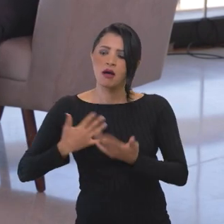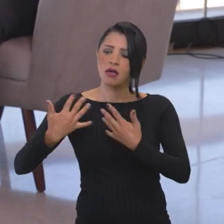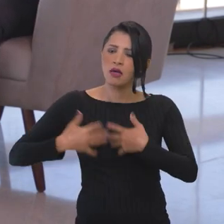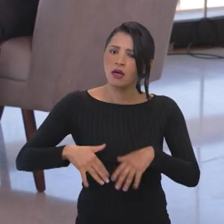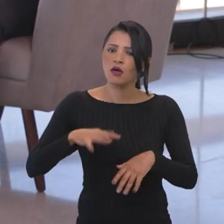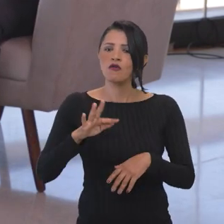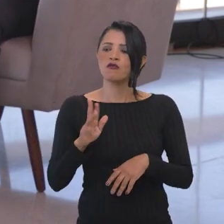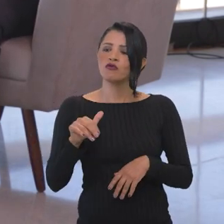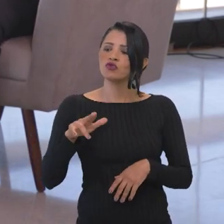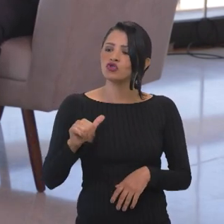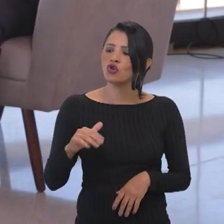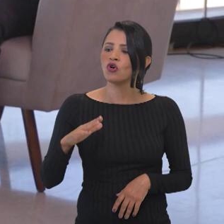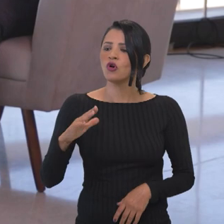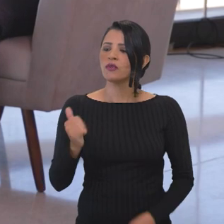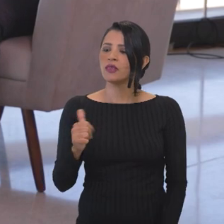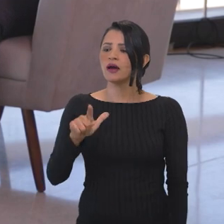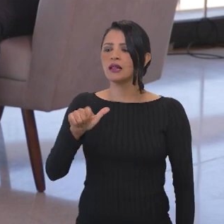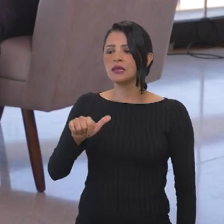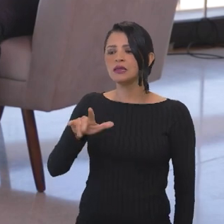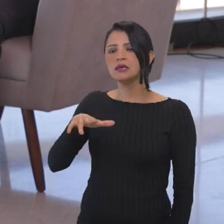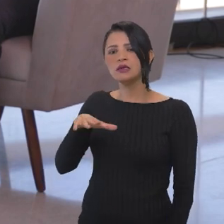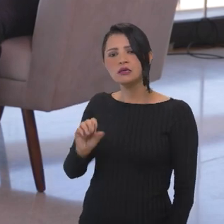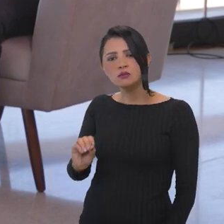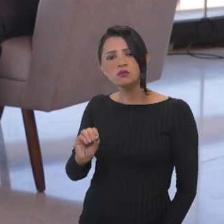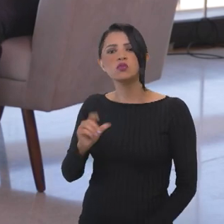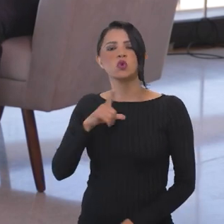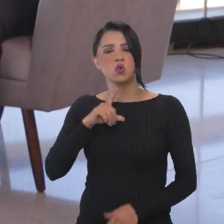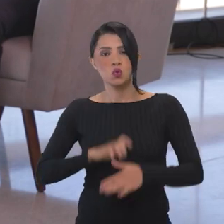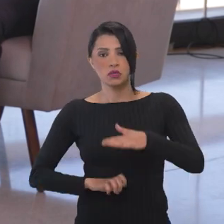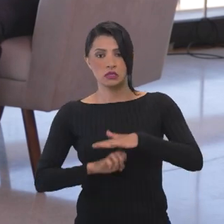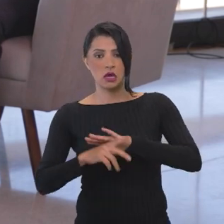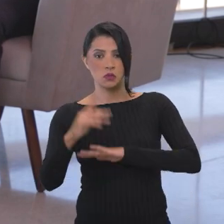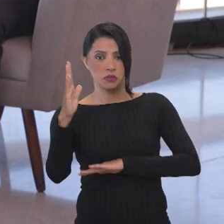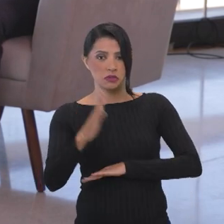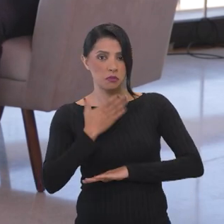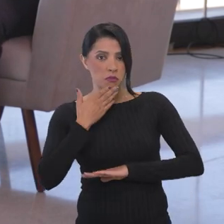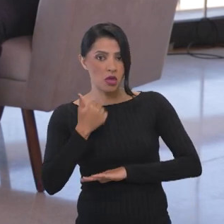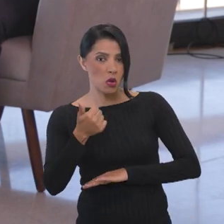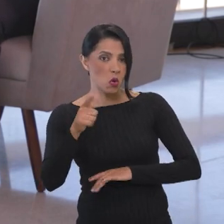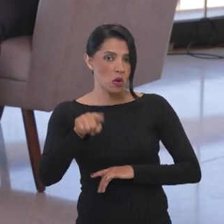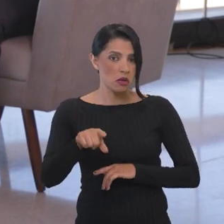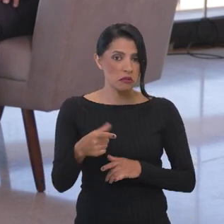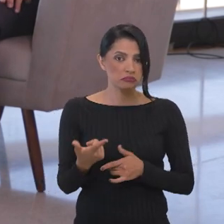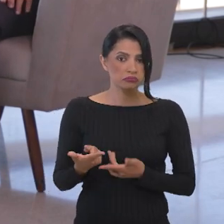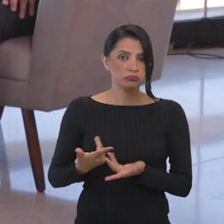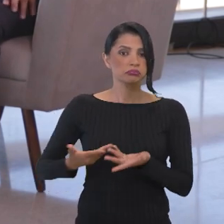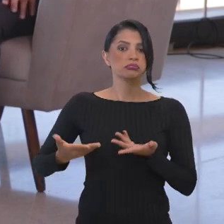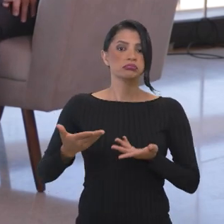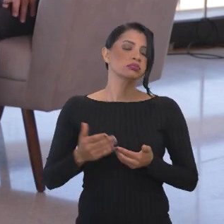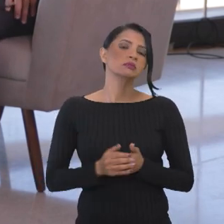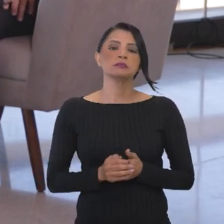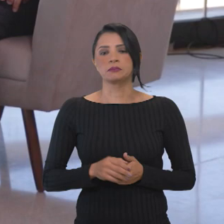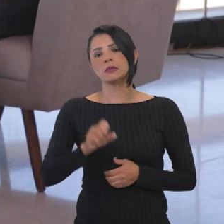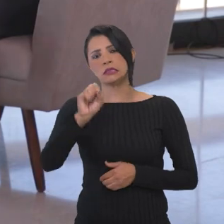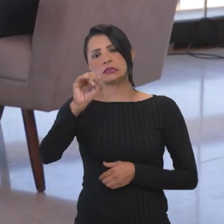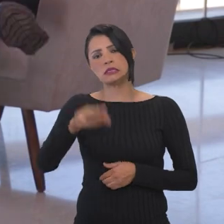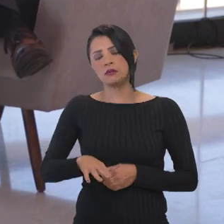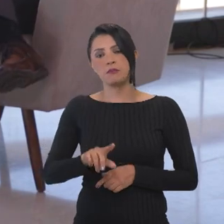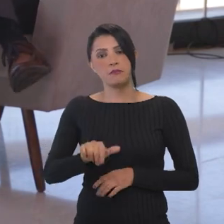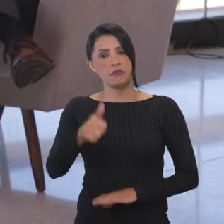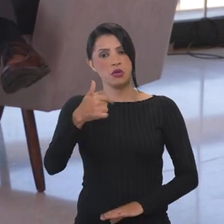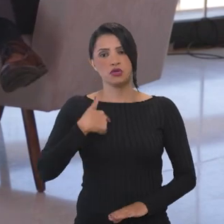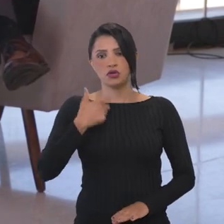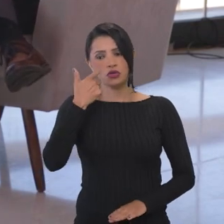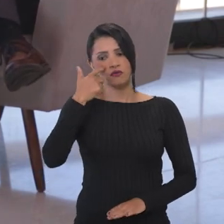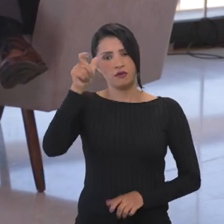funcionalismo, a ideia de fortalecer o funcionalismo, o Estado brasileiro? Com certeza. Acho que a primeira coisa, a gente